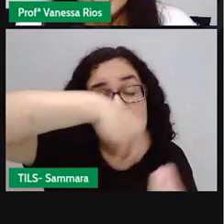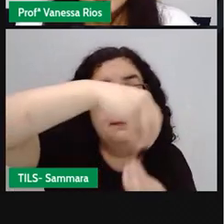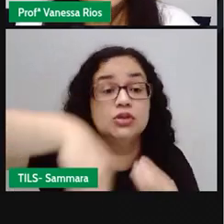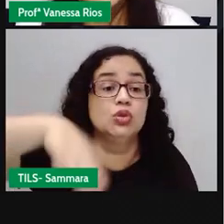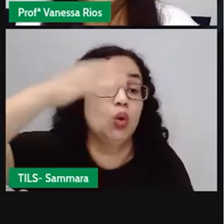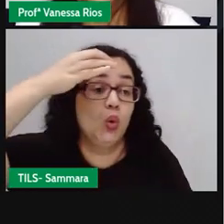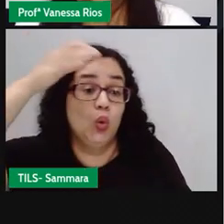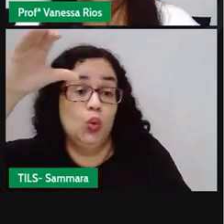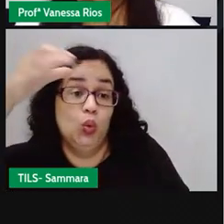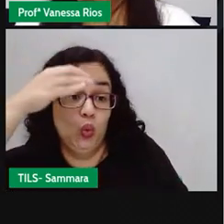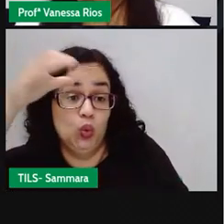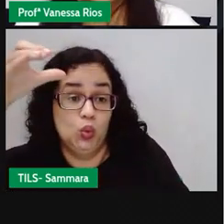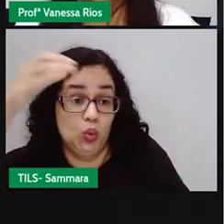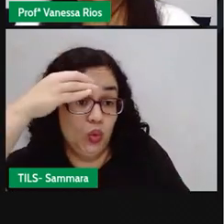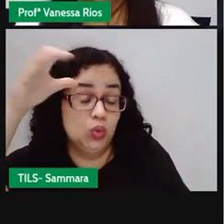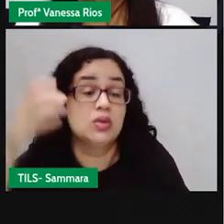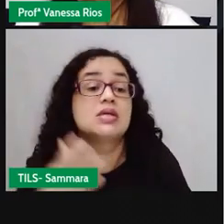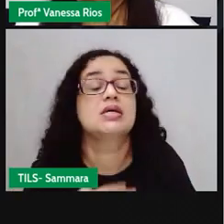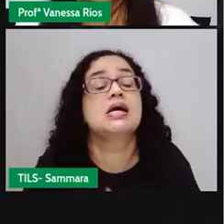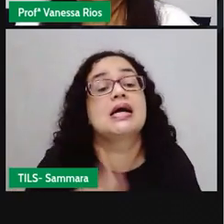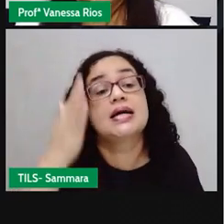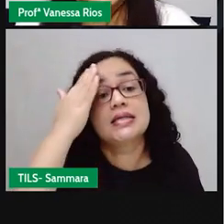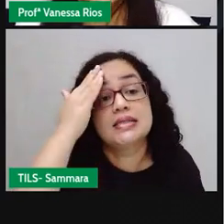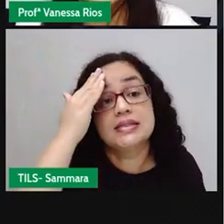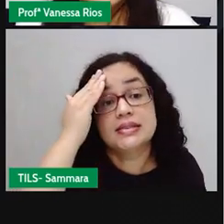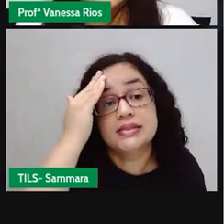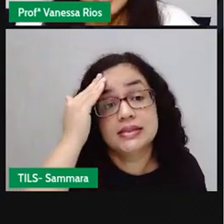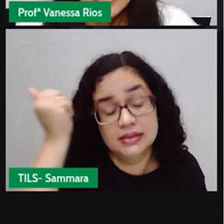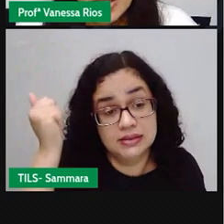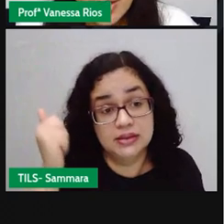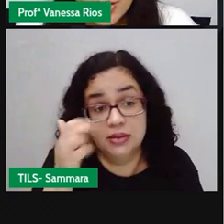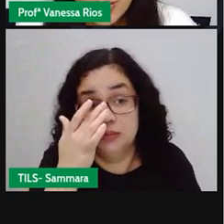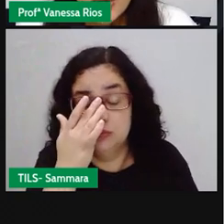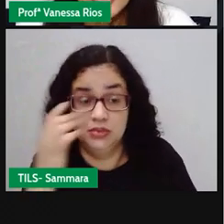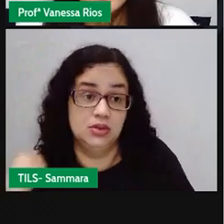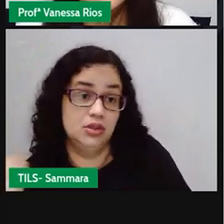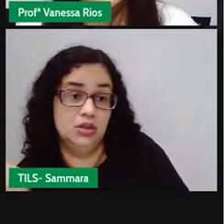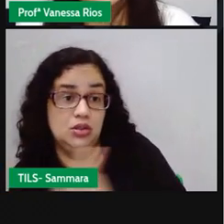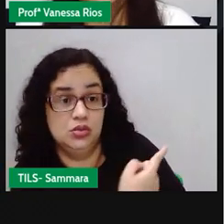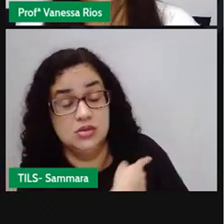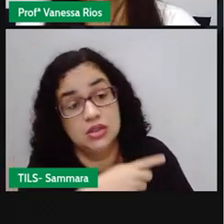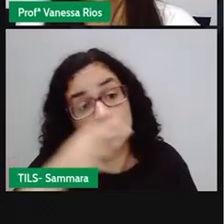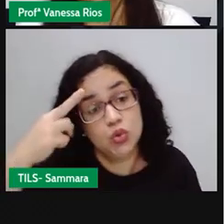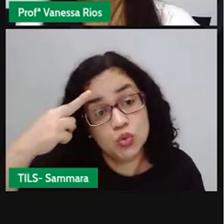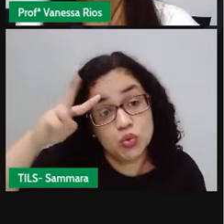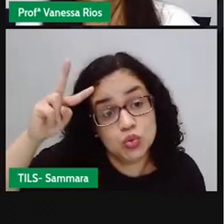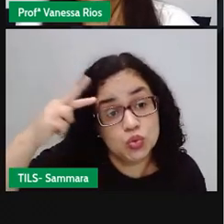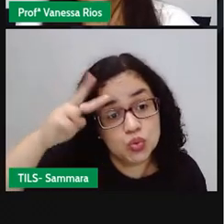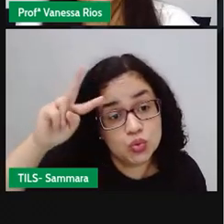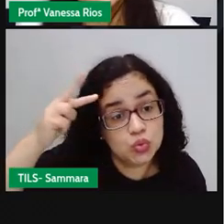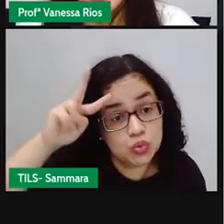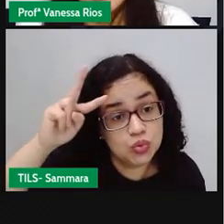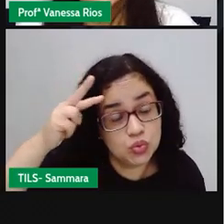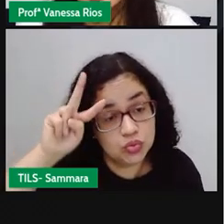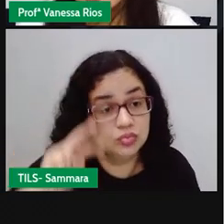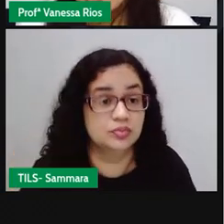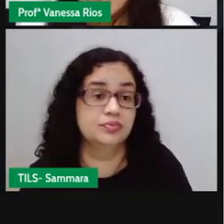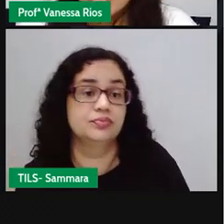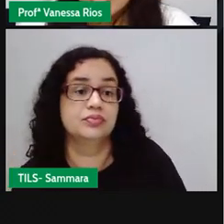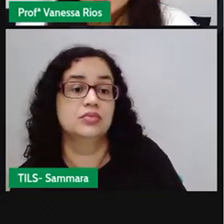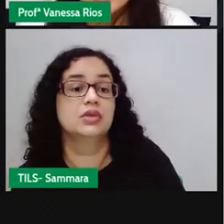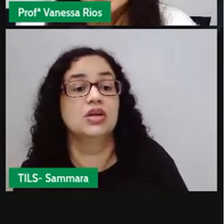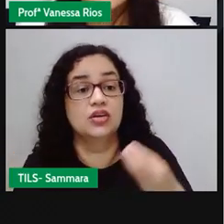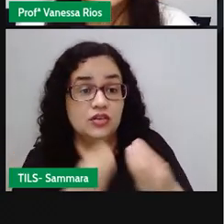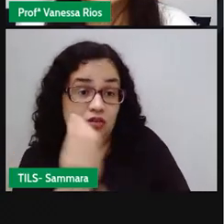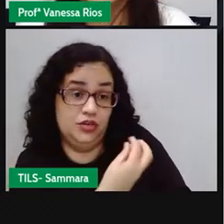culturas, não é? E a gente sabe que isso faz parte da nossa história e o quanto isso influencia, né? O nosso